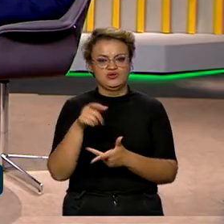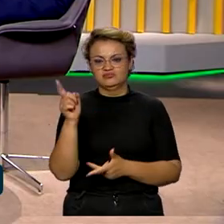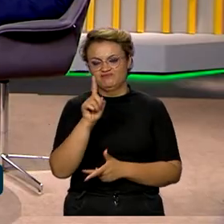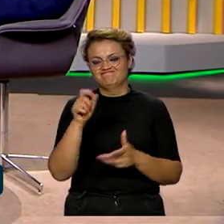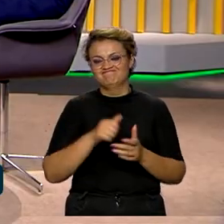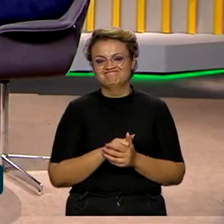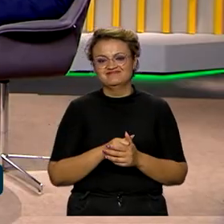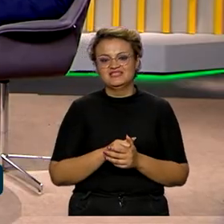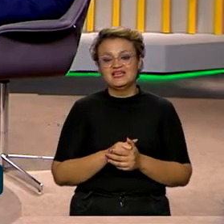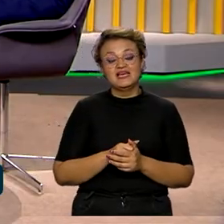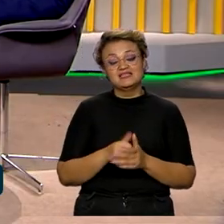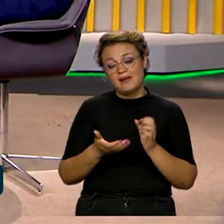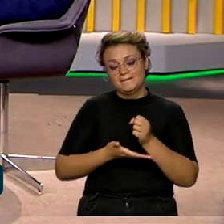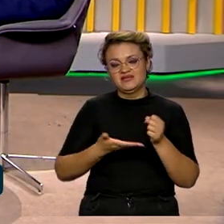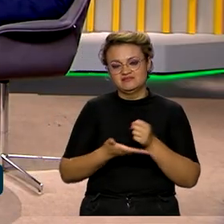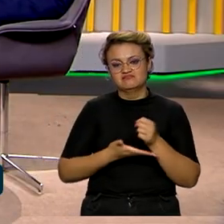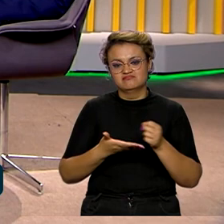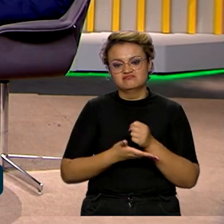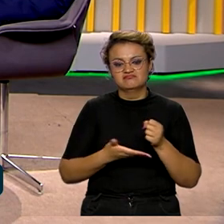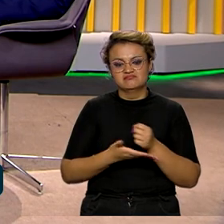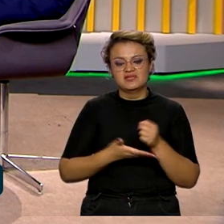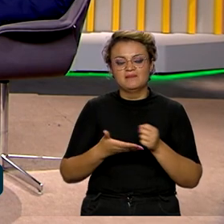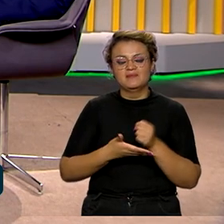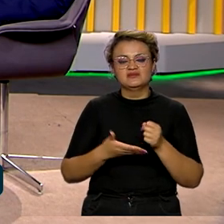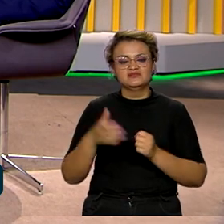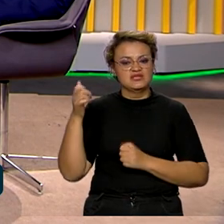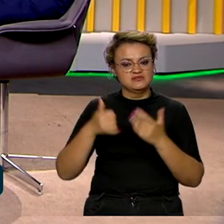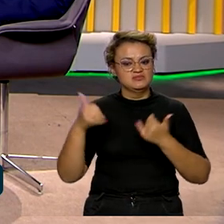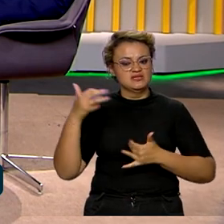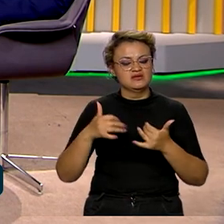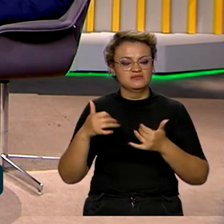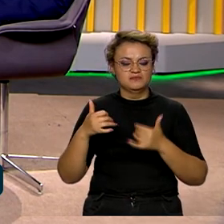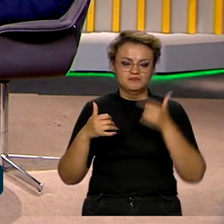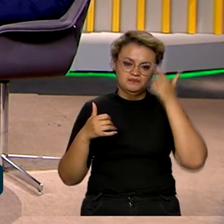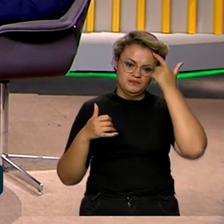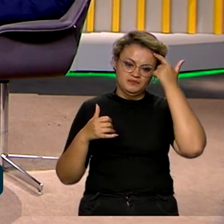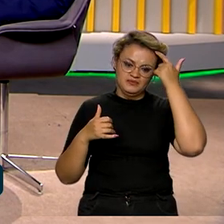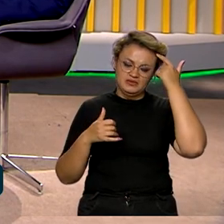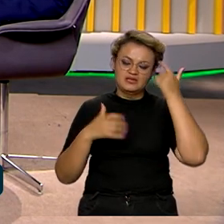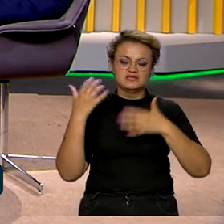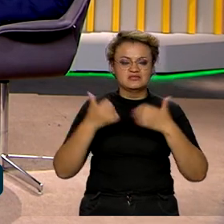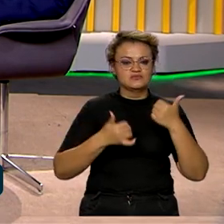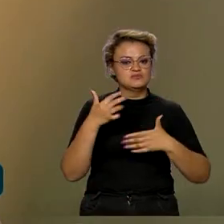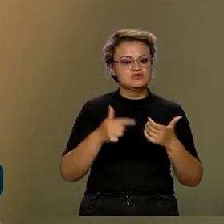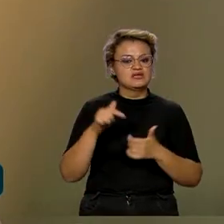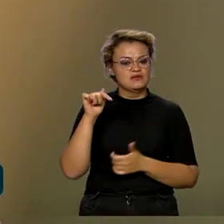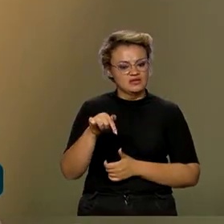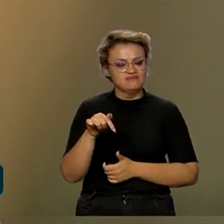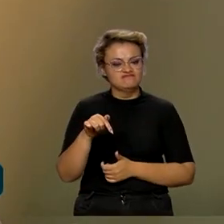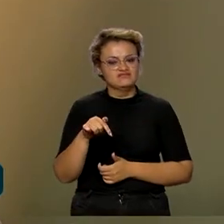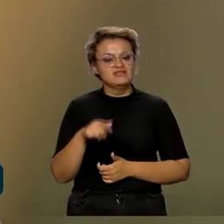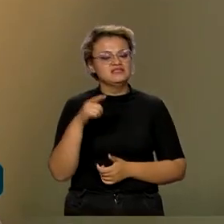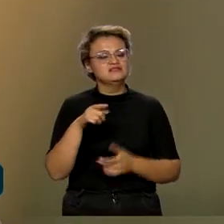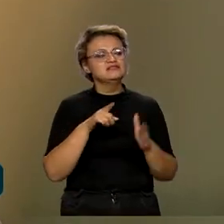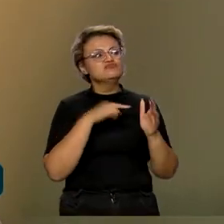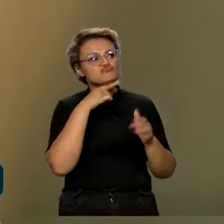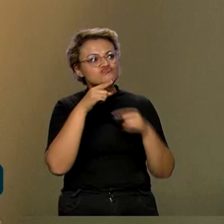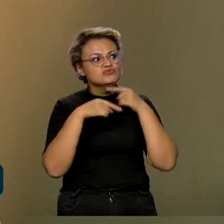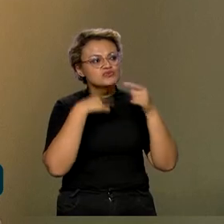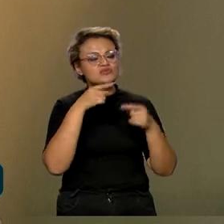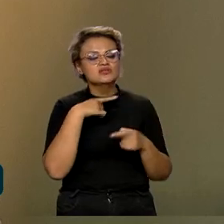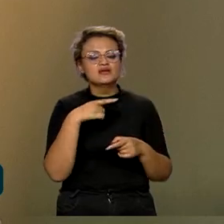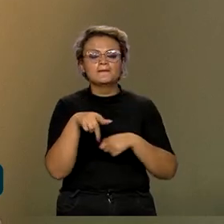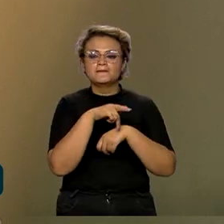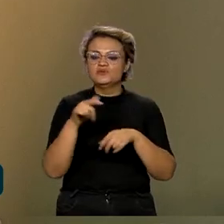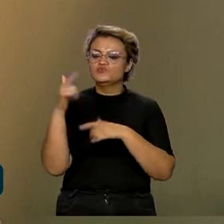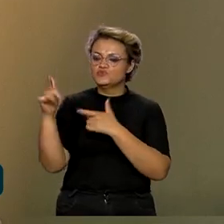é basicamente esse o ponto que está sendo tratado, ou seja, que está sendo questionado quando os países